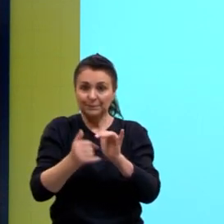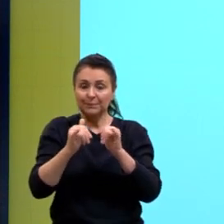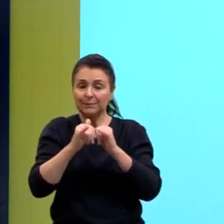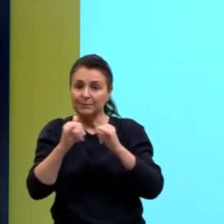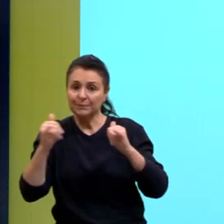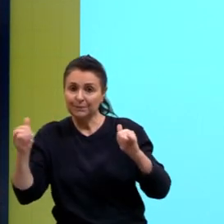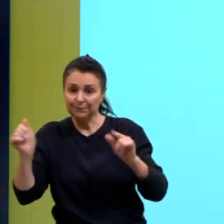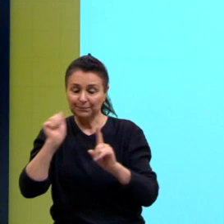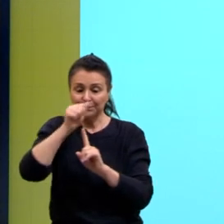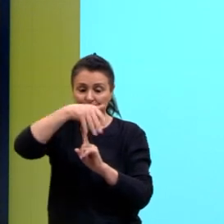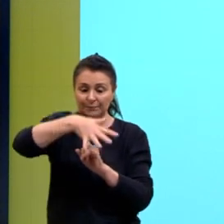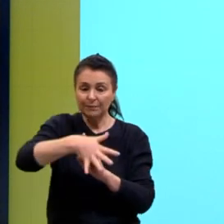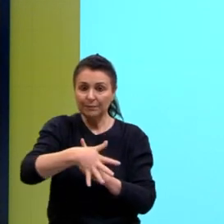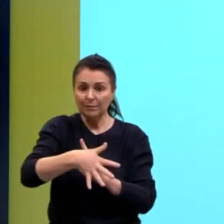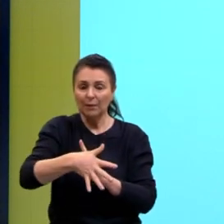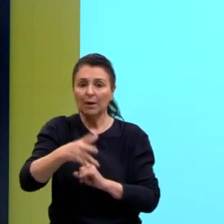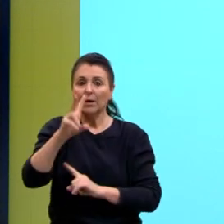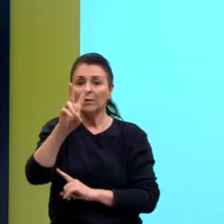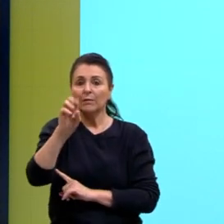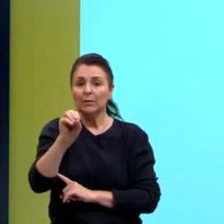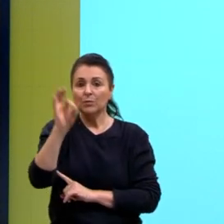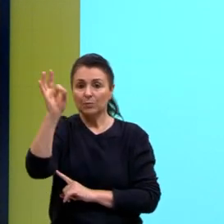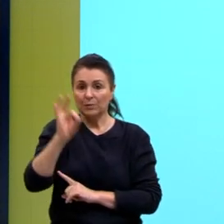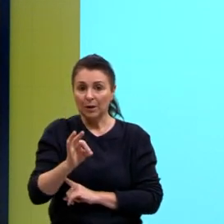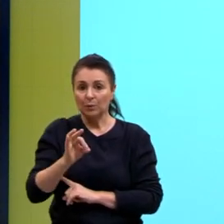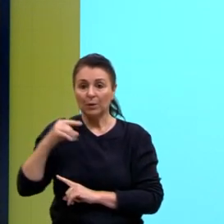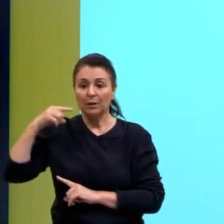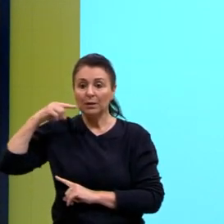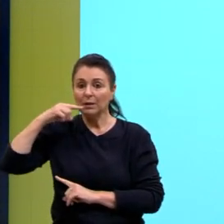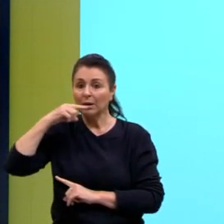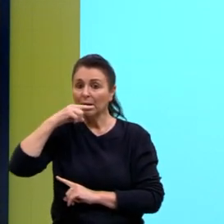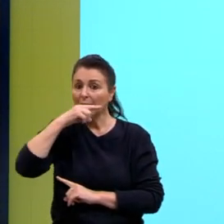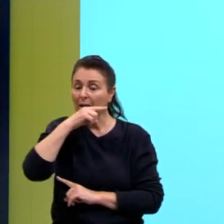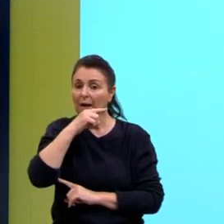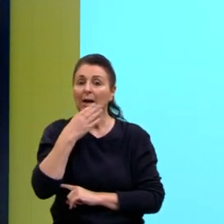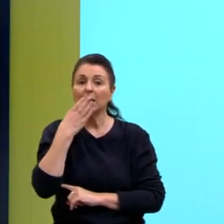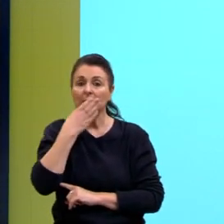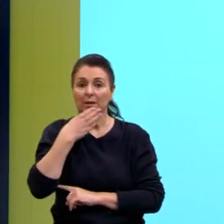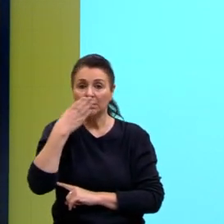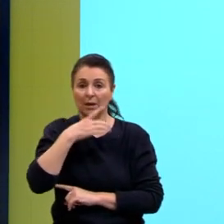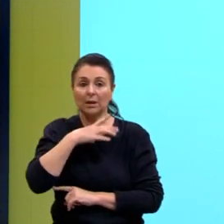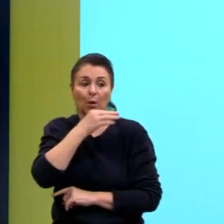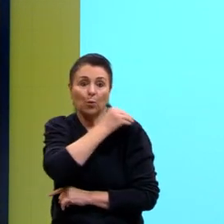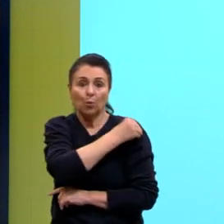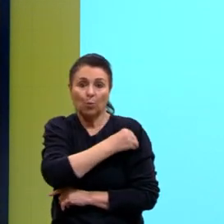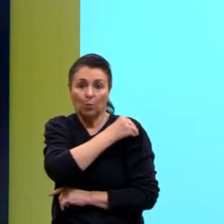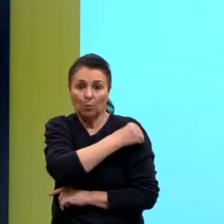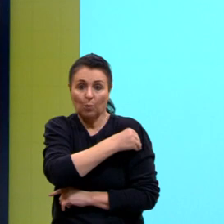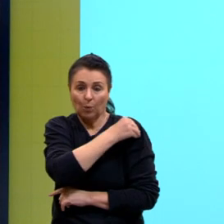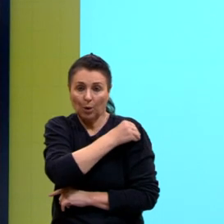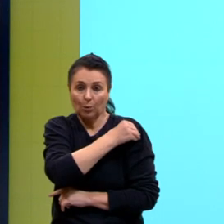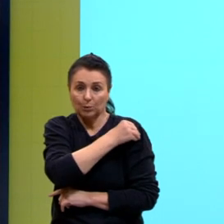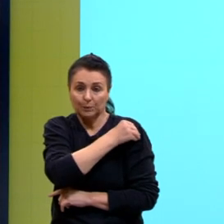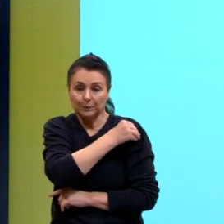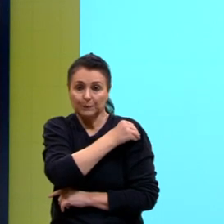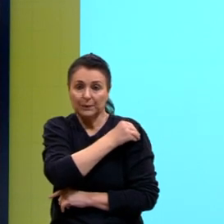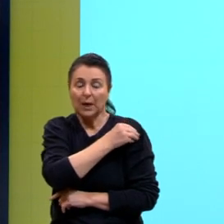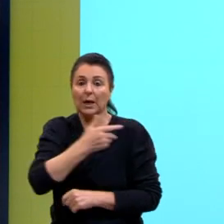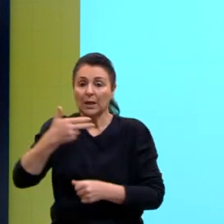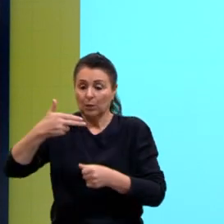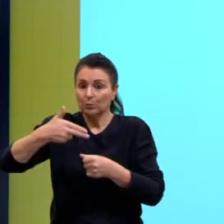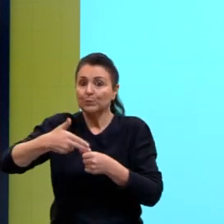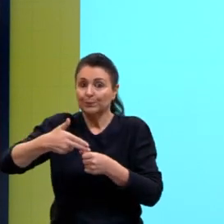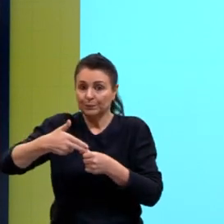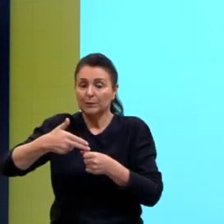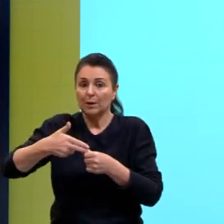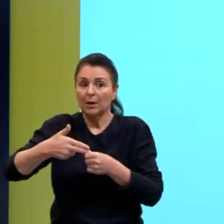brasileira, 20% é derivado aí da cana-de-açúcar, por exemplo, nós temos o álcool, né, o álcool como combustível, tá, gurizada? Ele é